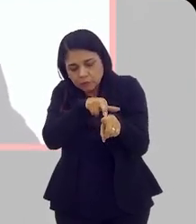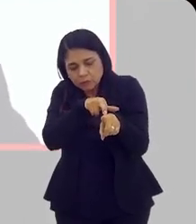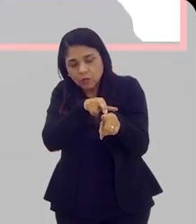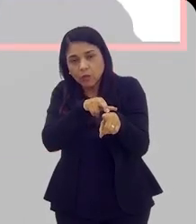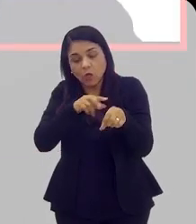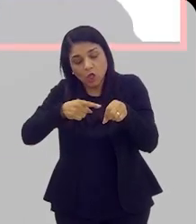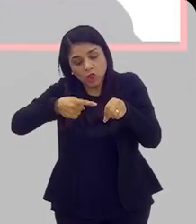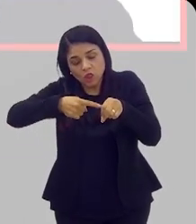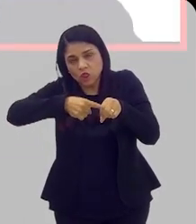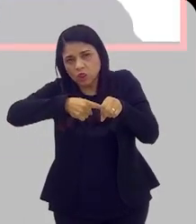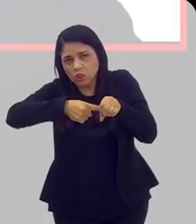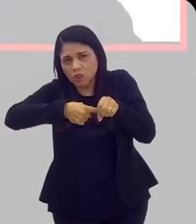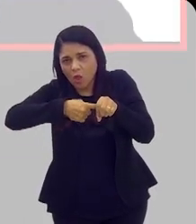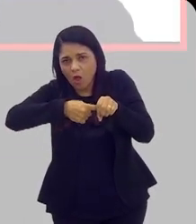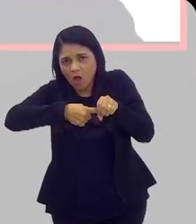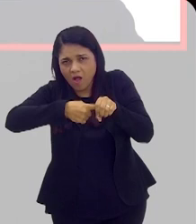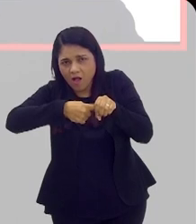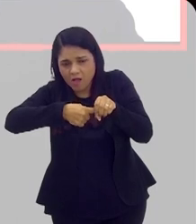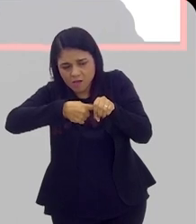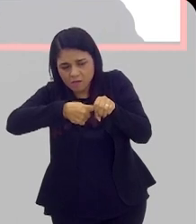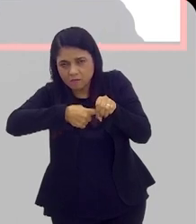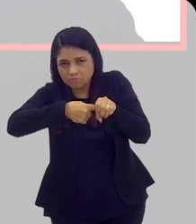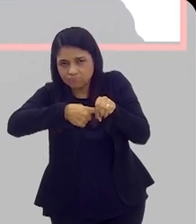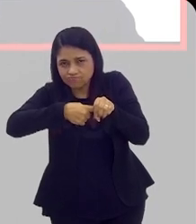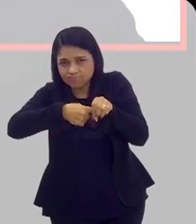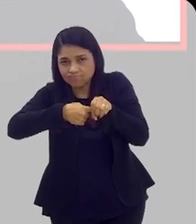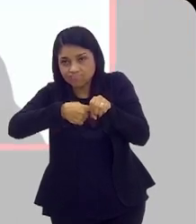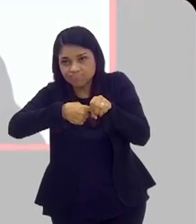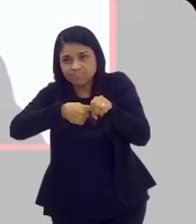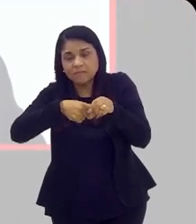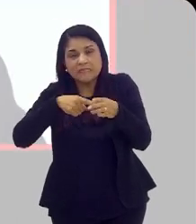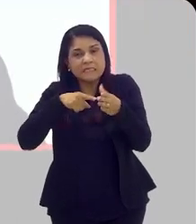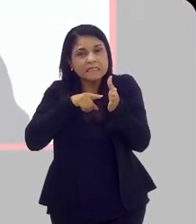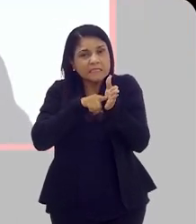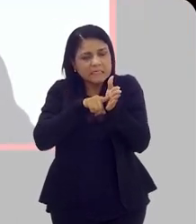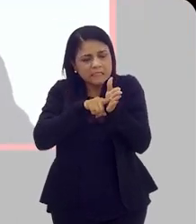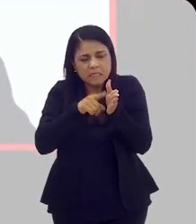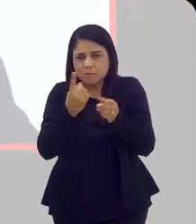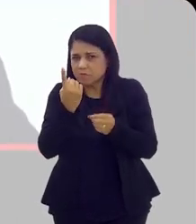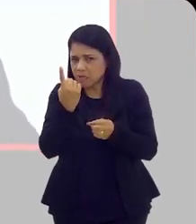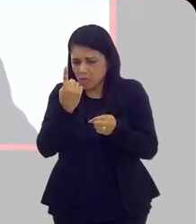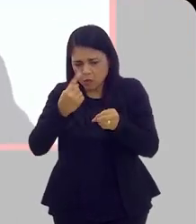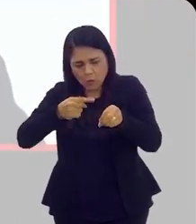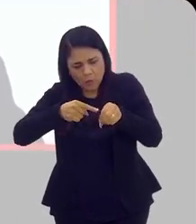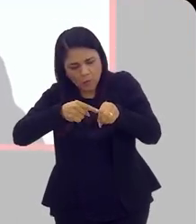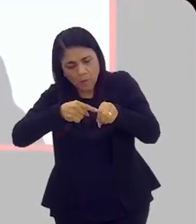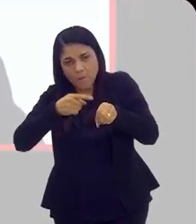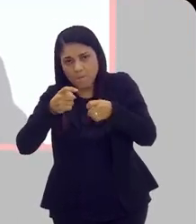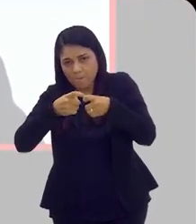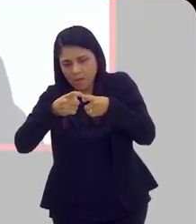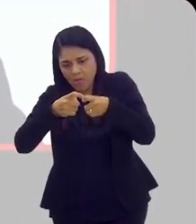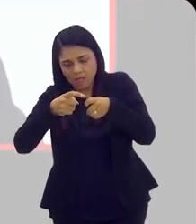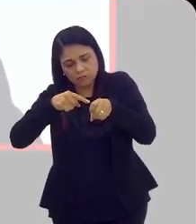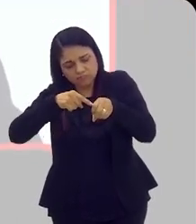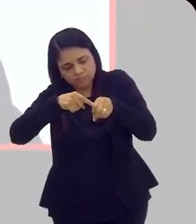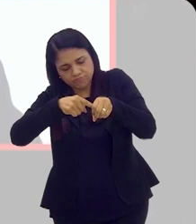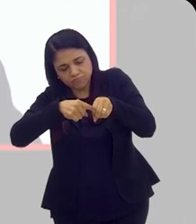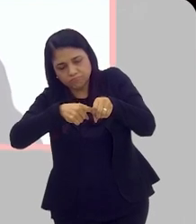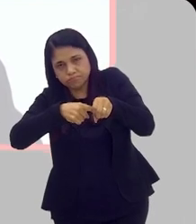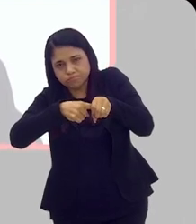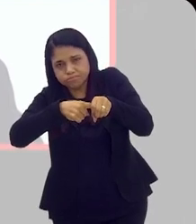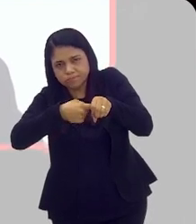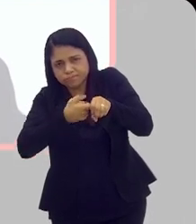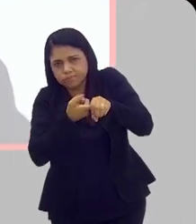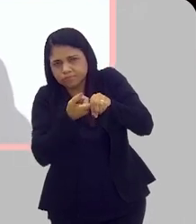através do toque retal, tá? Esse é um exame que, com a ponta do dedo do médico, do urologista,